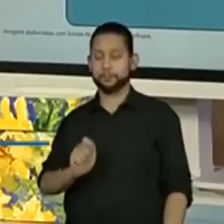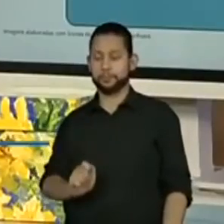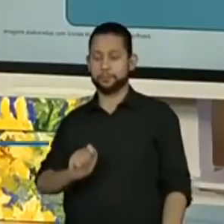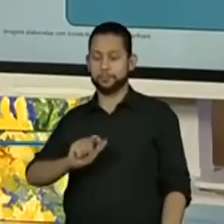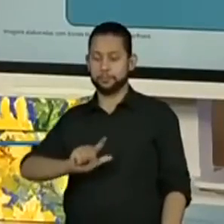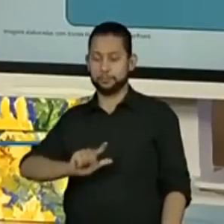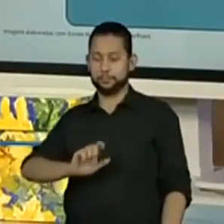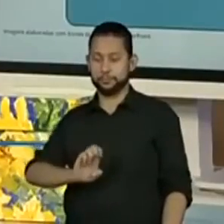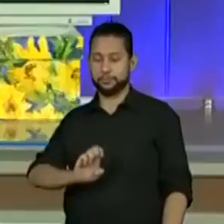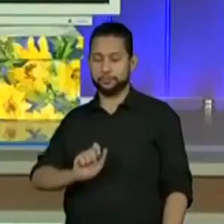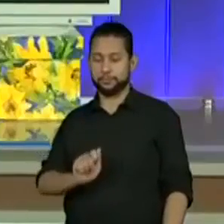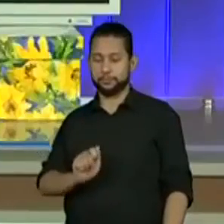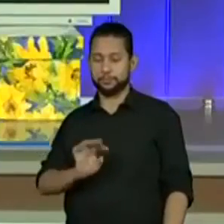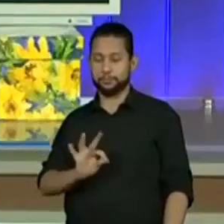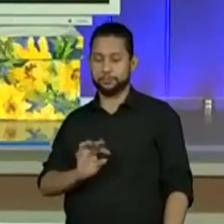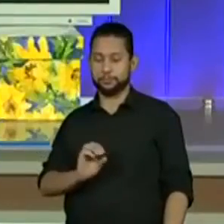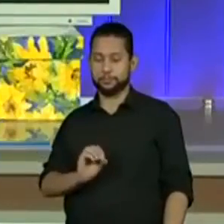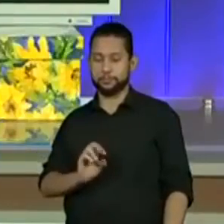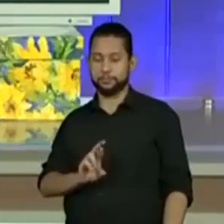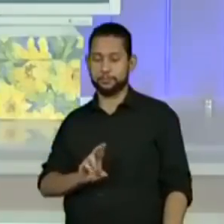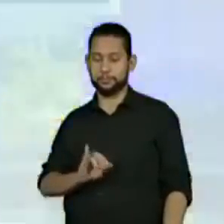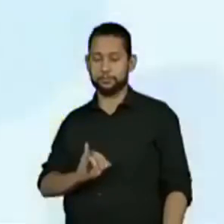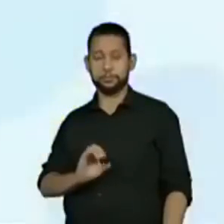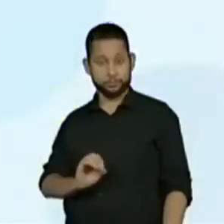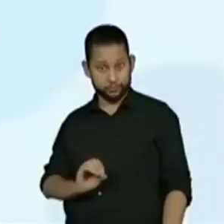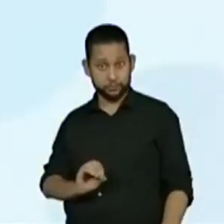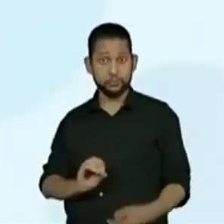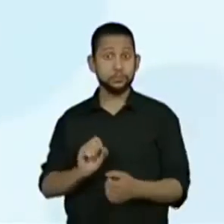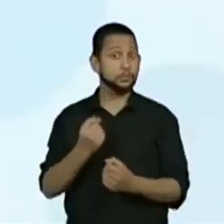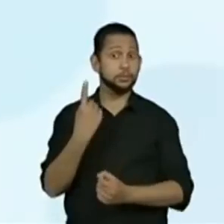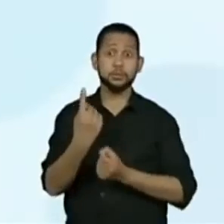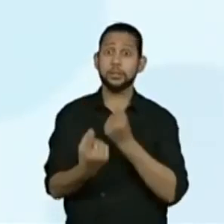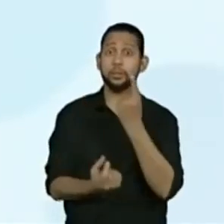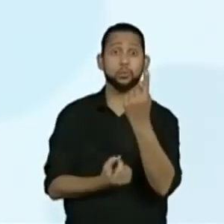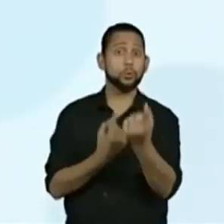aleatório, certo? Vou colocar aqui para vocês.